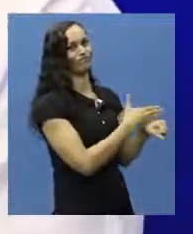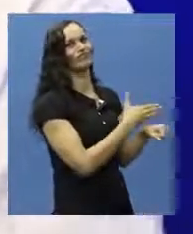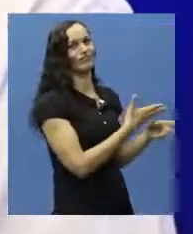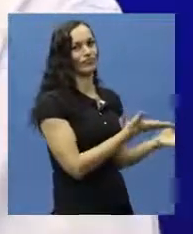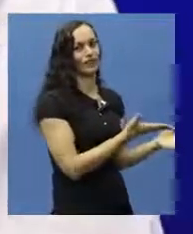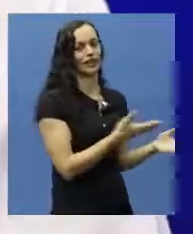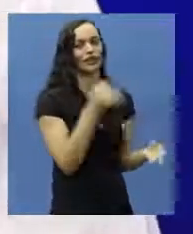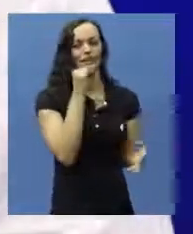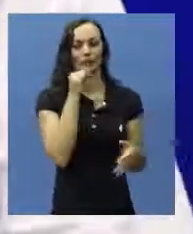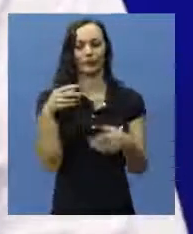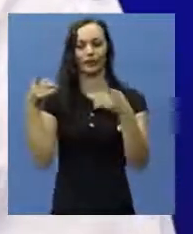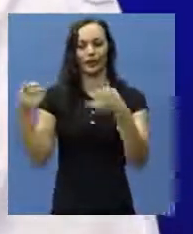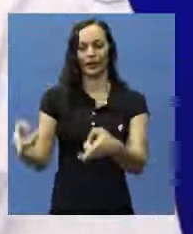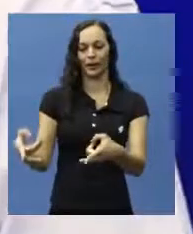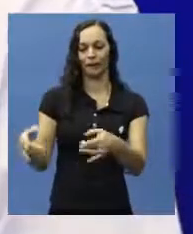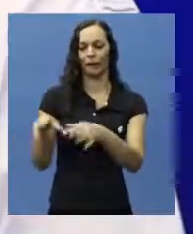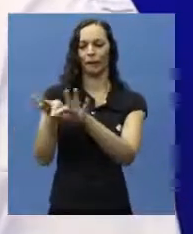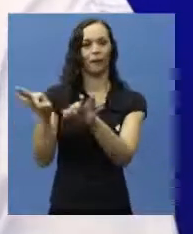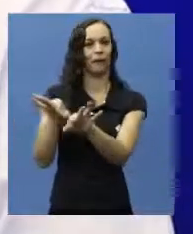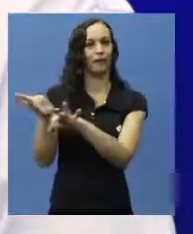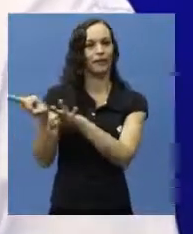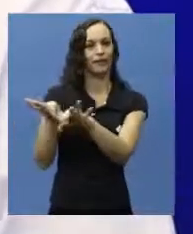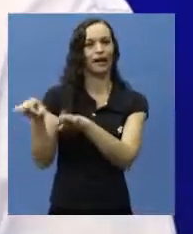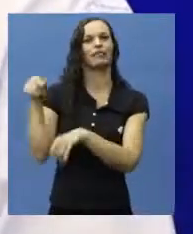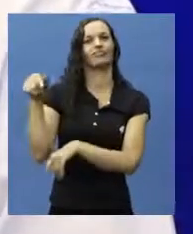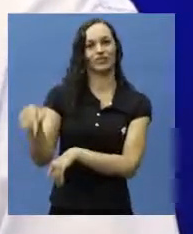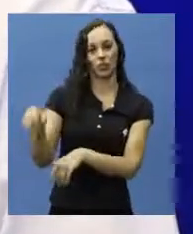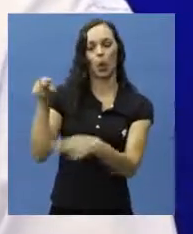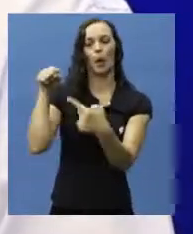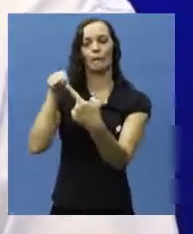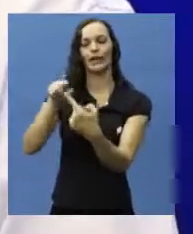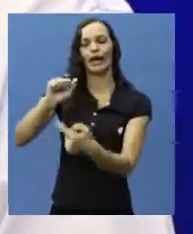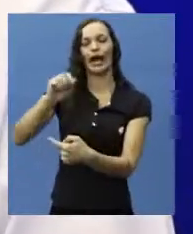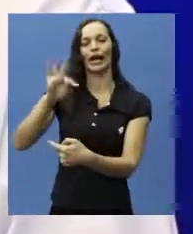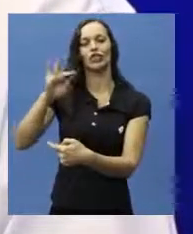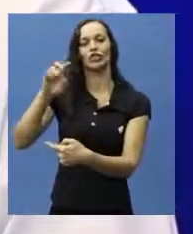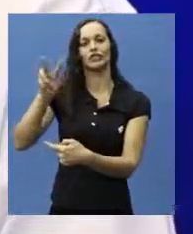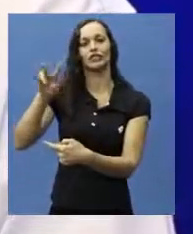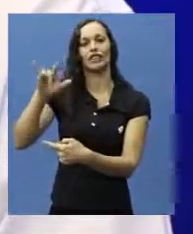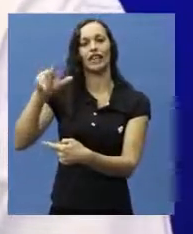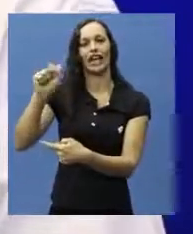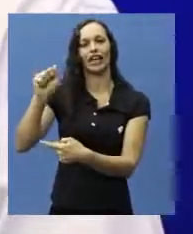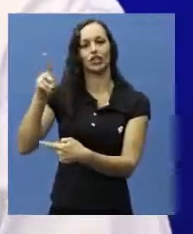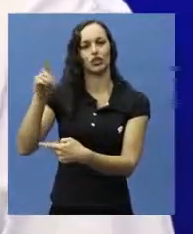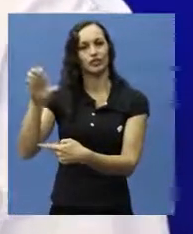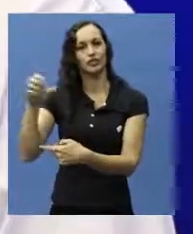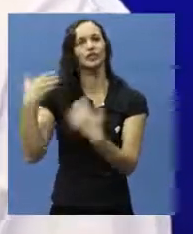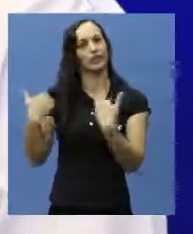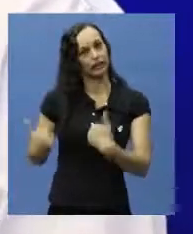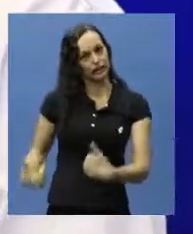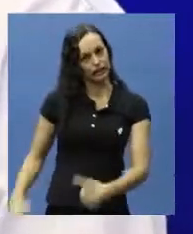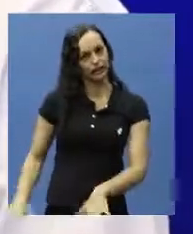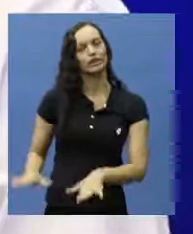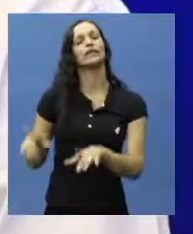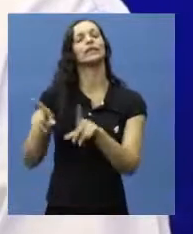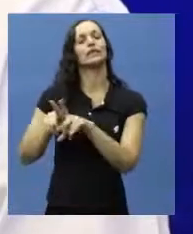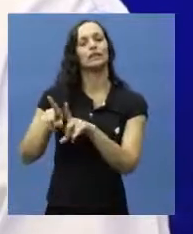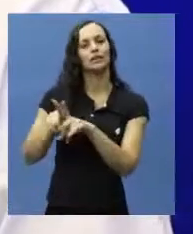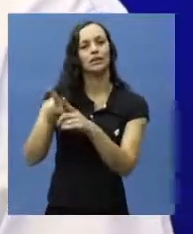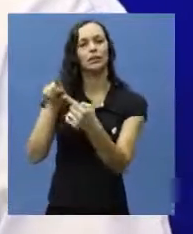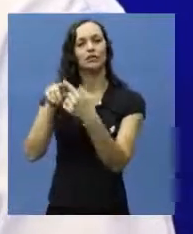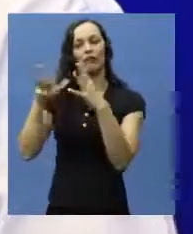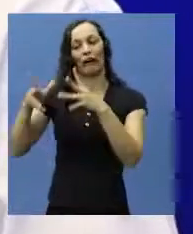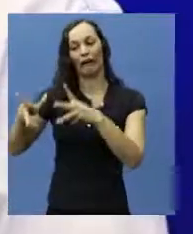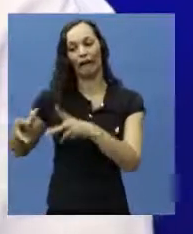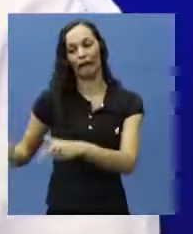Atividade física, por exemplo, arrumar uma cama, atividade de vida diária. Você levantou, arrumou sua cama, varreu, é uma atividade física. Então,